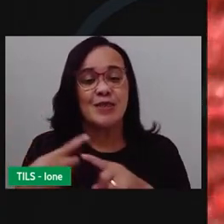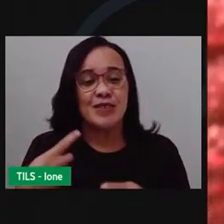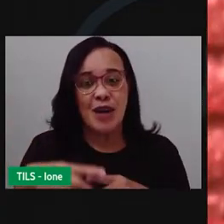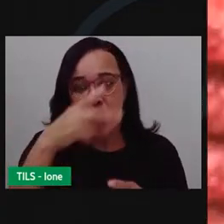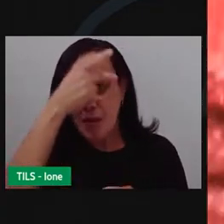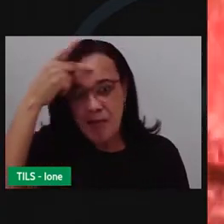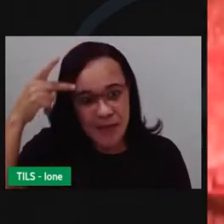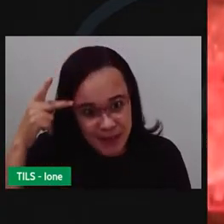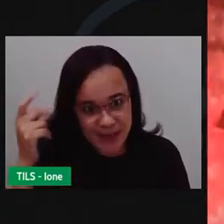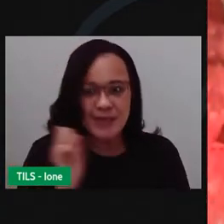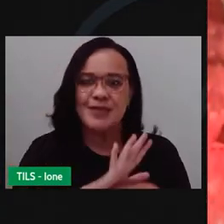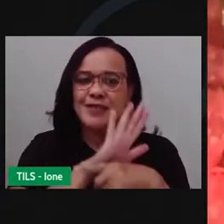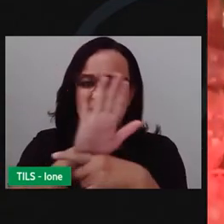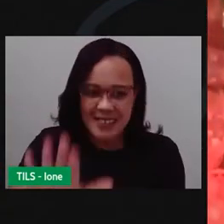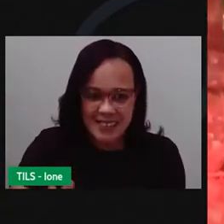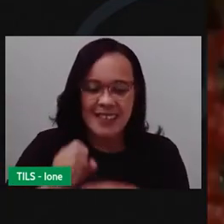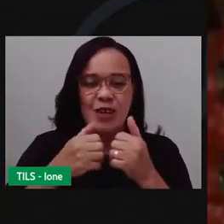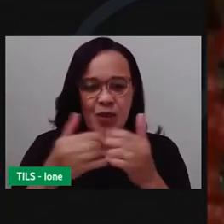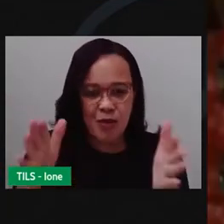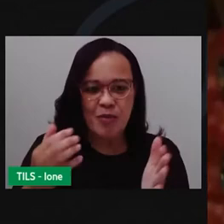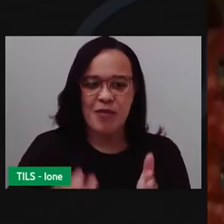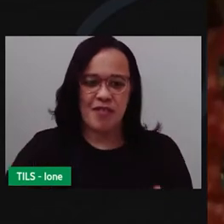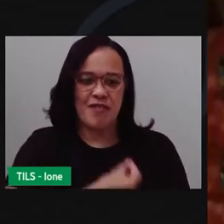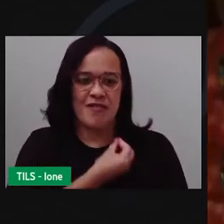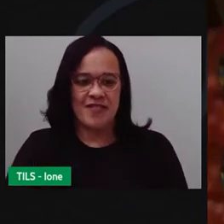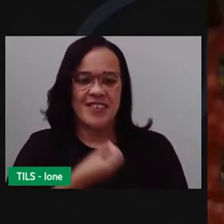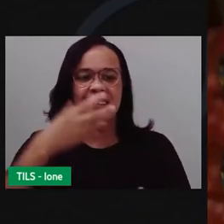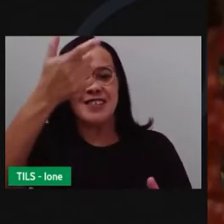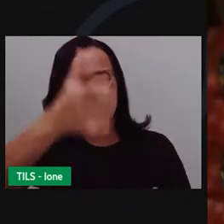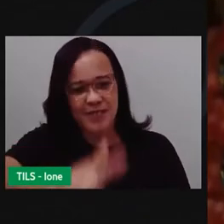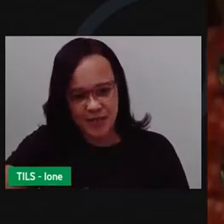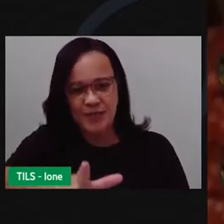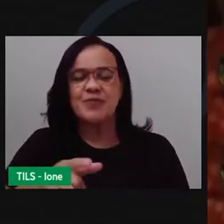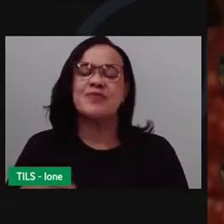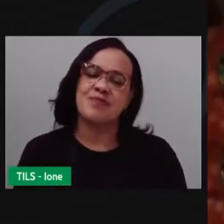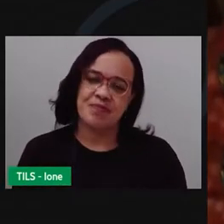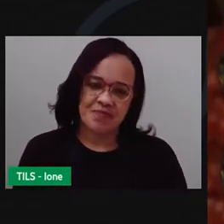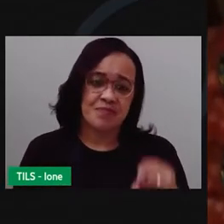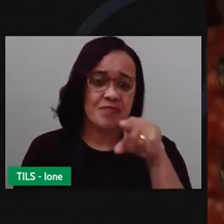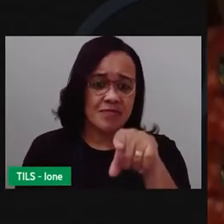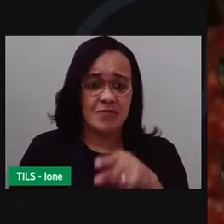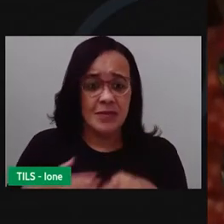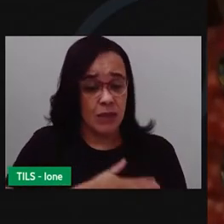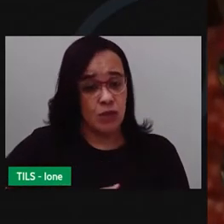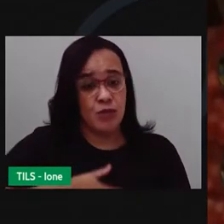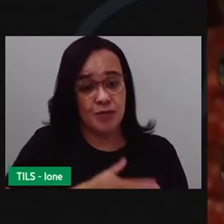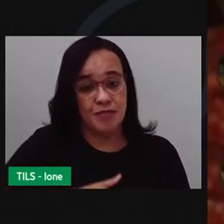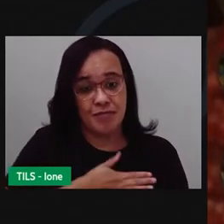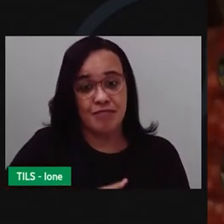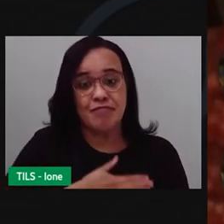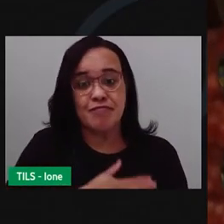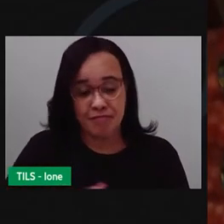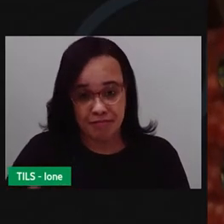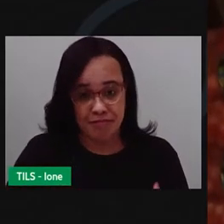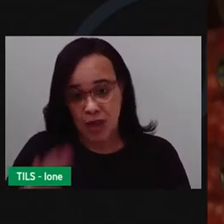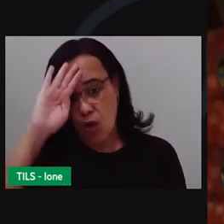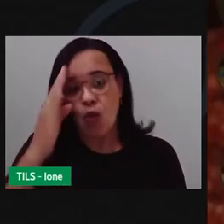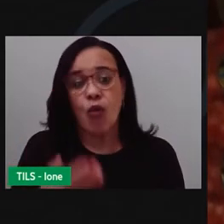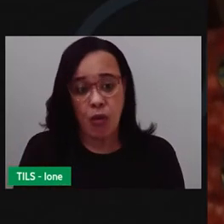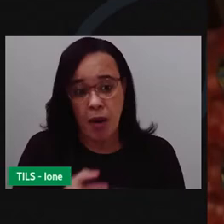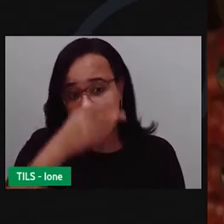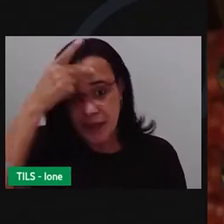oportunidade para recomeçar. Estou aqui, estou achando bom. O pessoal está dando a oportunidade de mim, né? Dando a confiança e eu estou